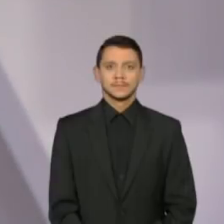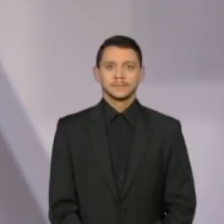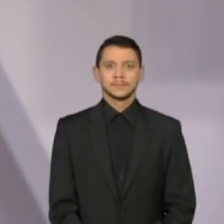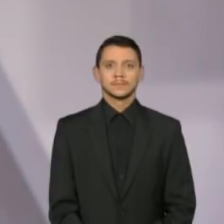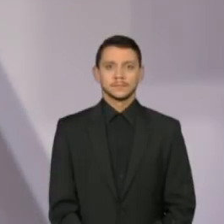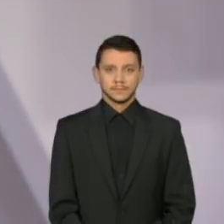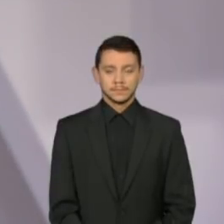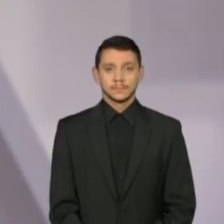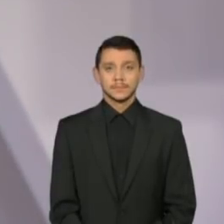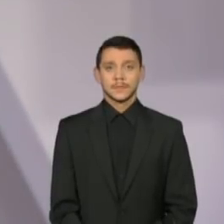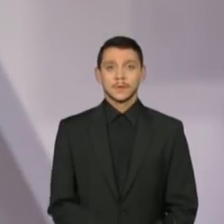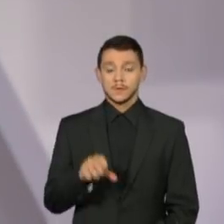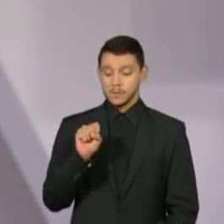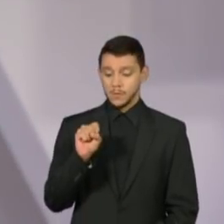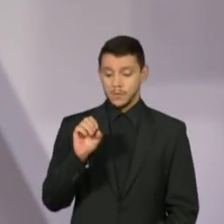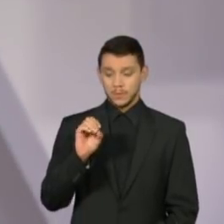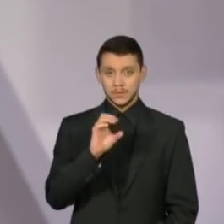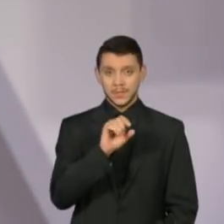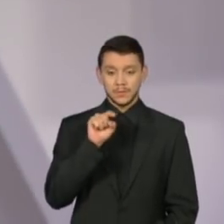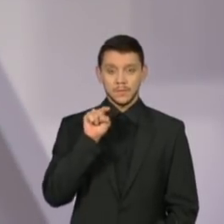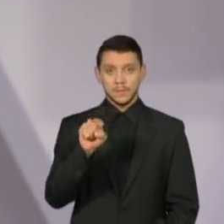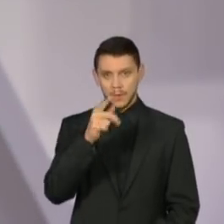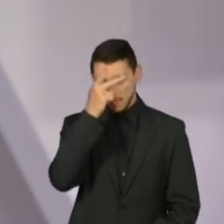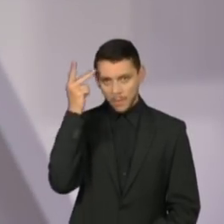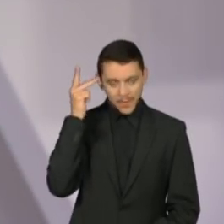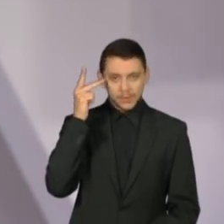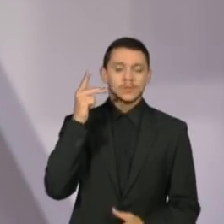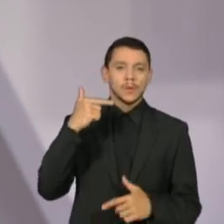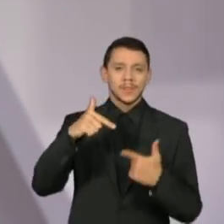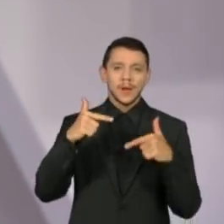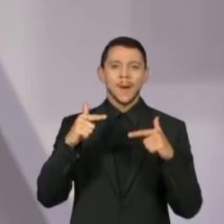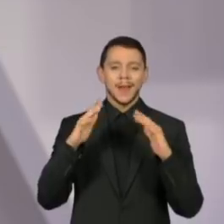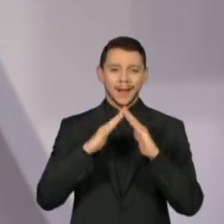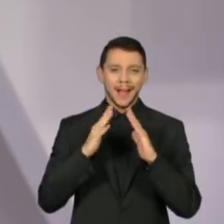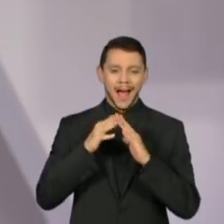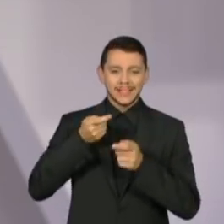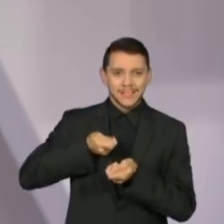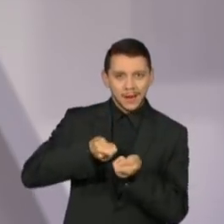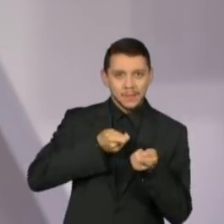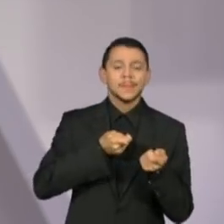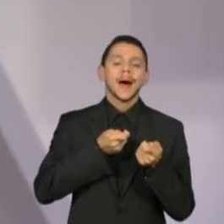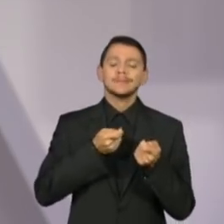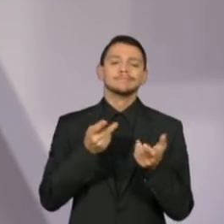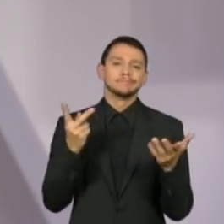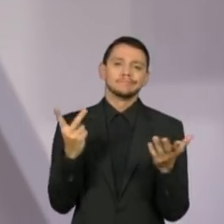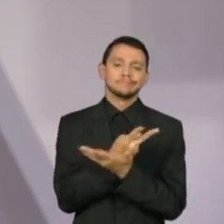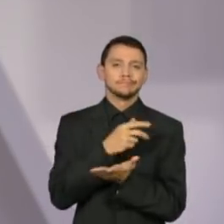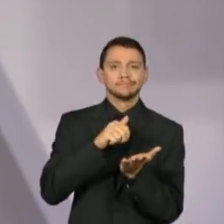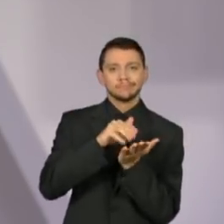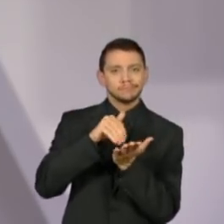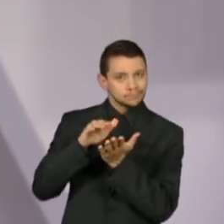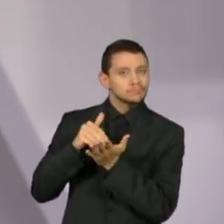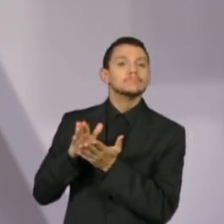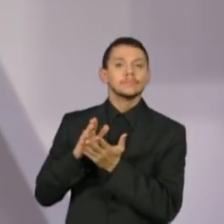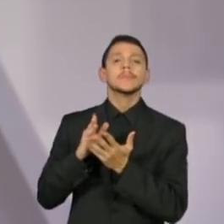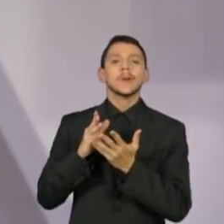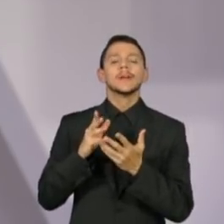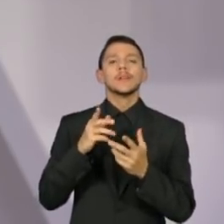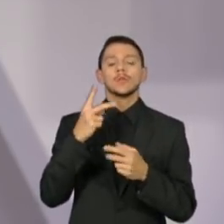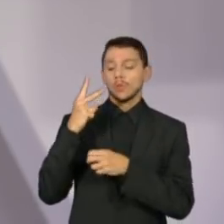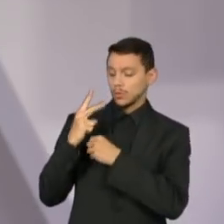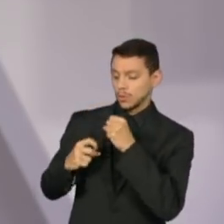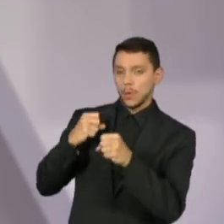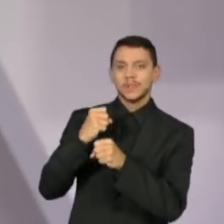Mais de 800 mil trabalhadores domésticos perderam emprego com carteira assinada nos dois anos de pandemia.